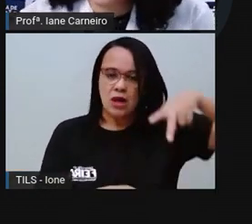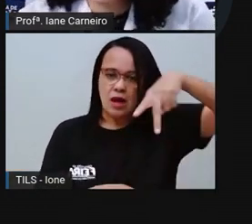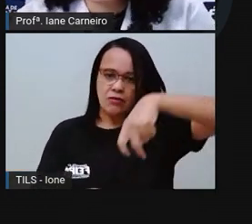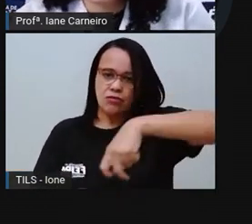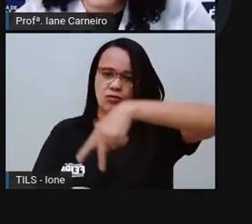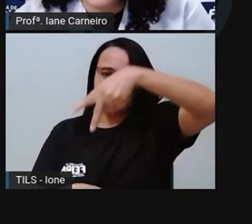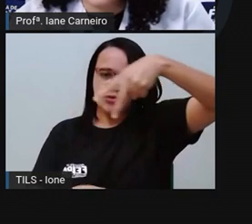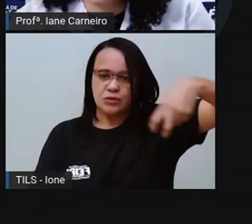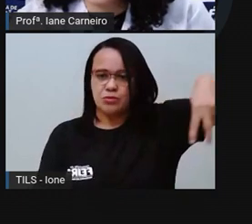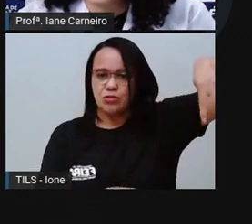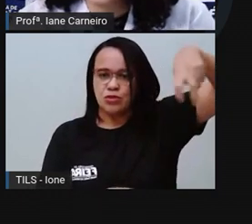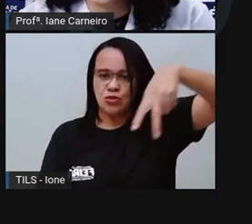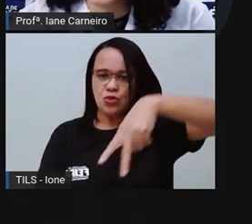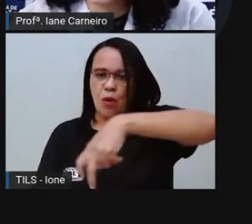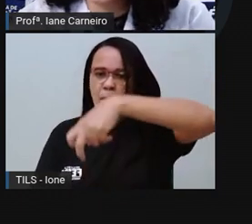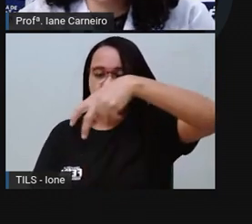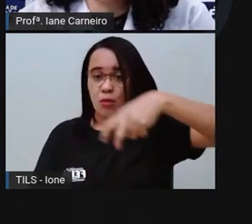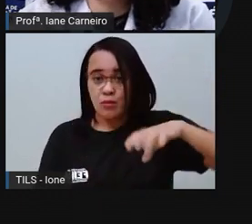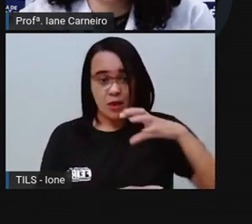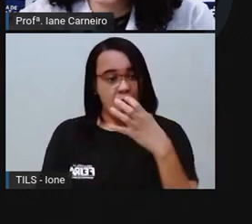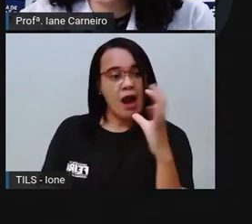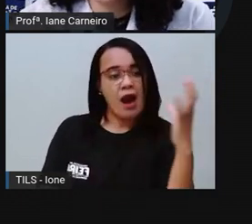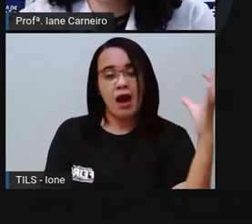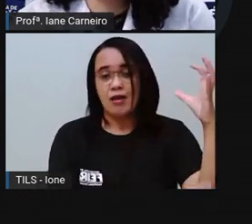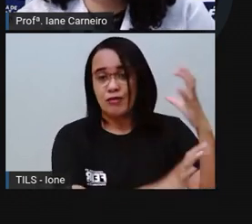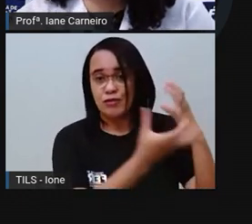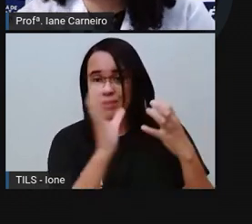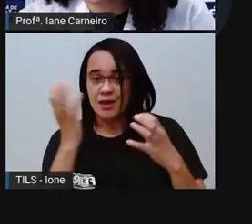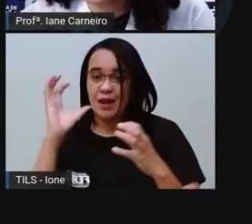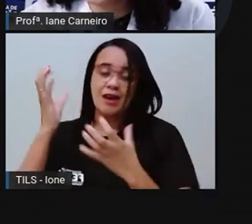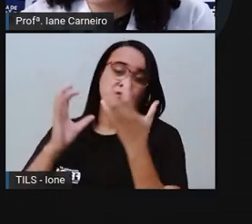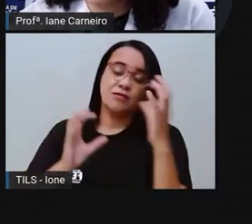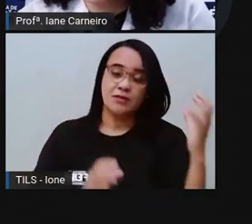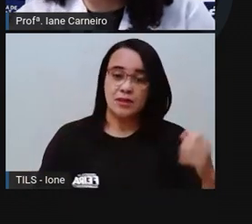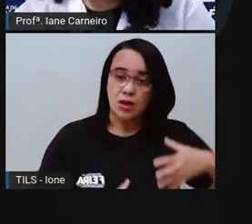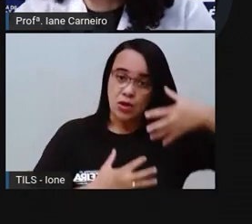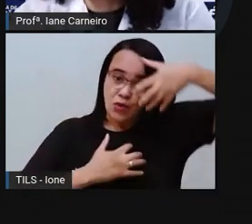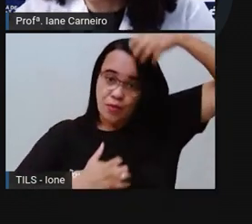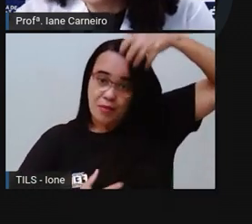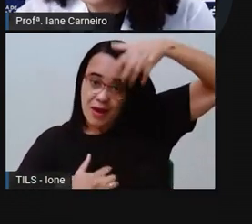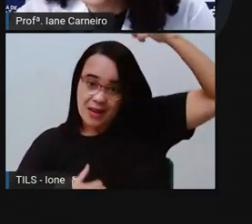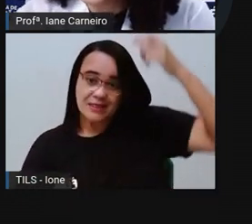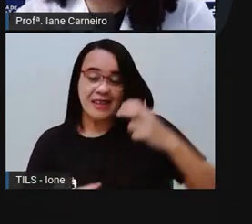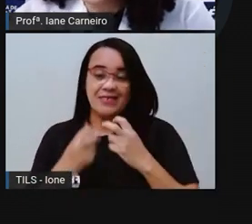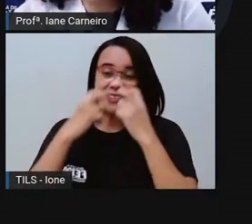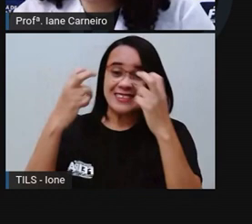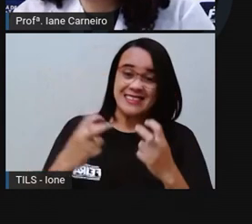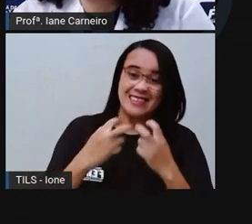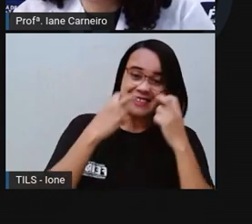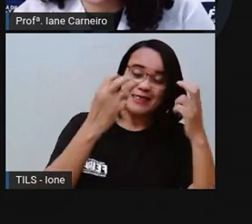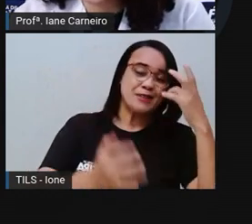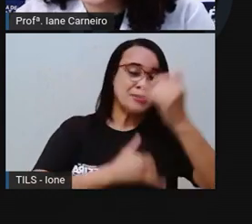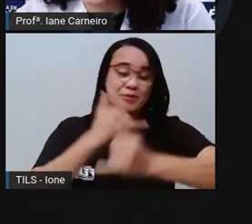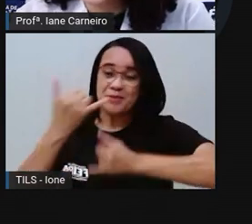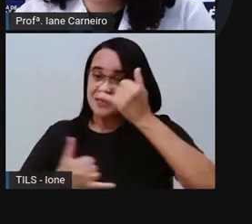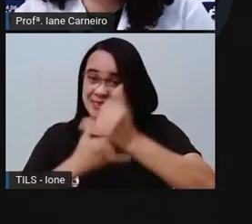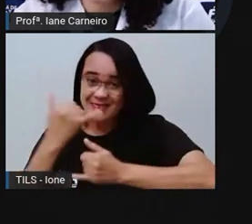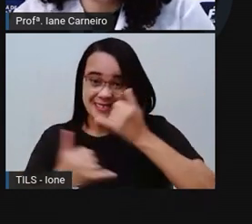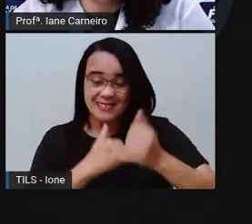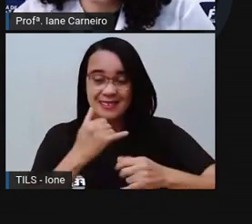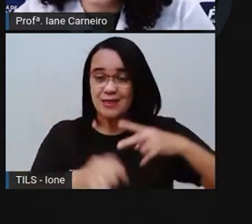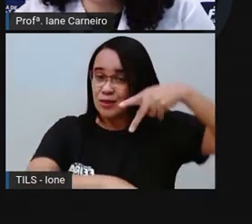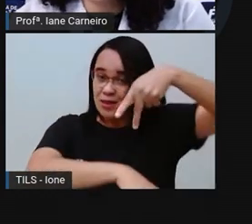foi uma algazarra. O macaco pulando, gritando e rindo com a Centopeia agarradinha nas costas.